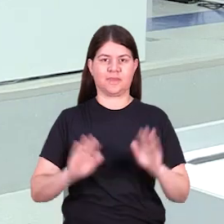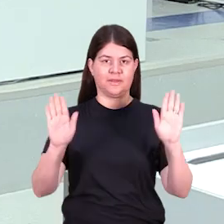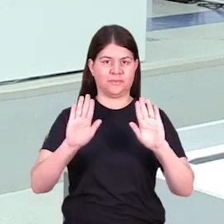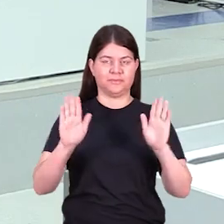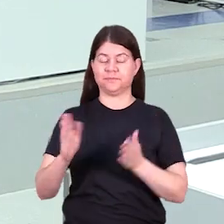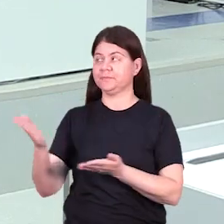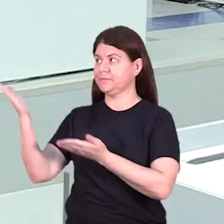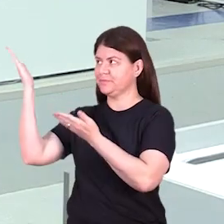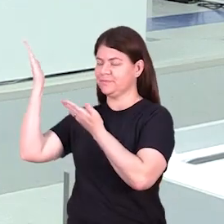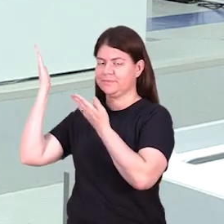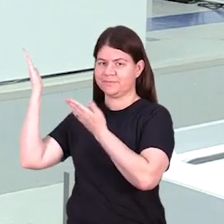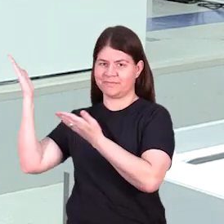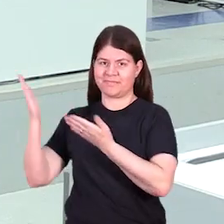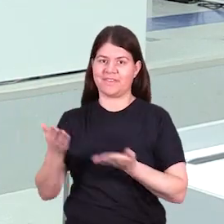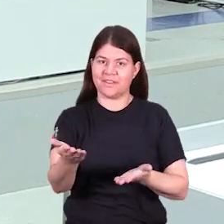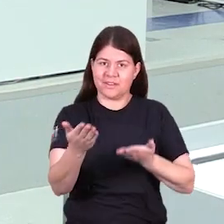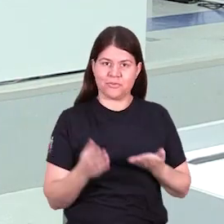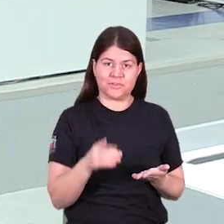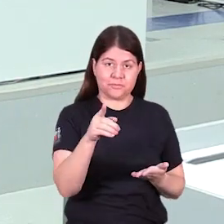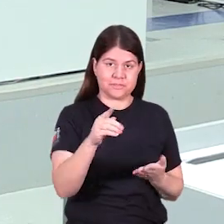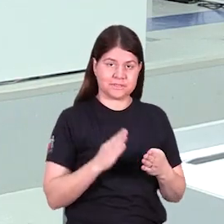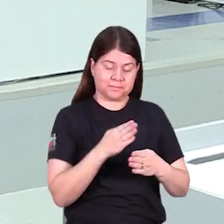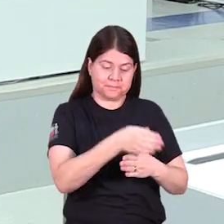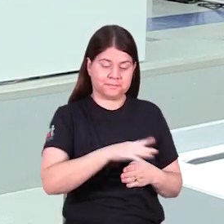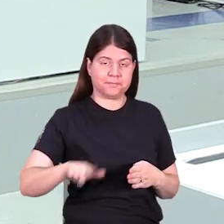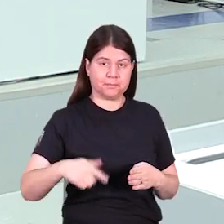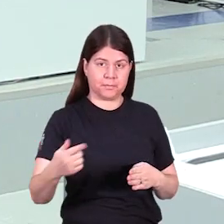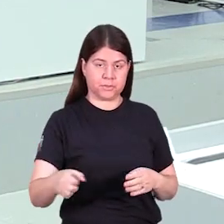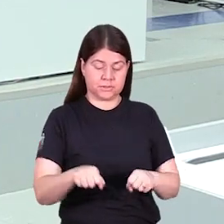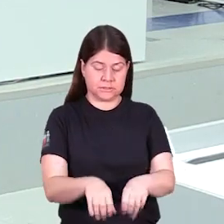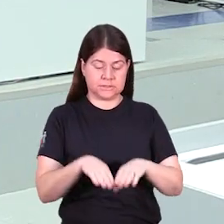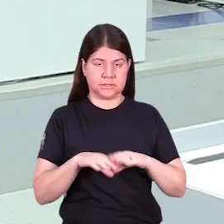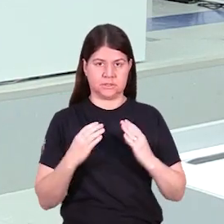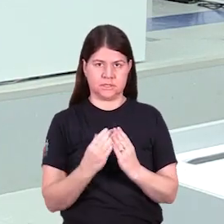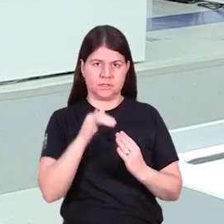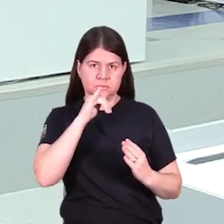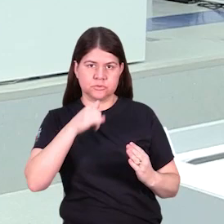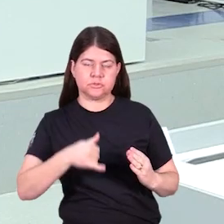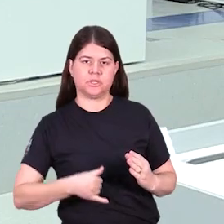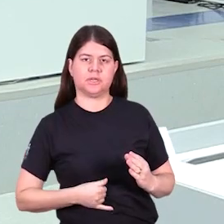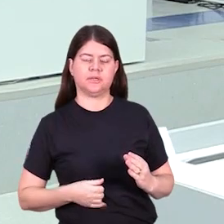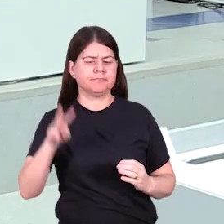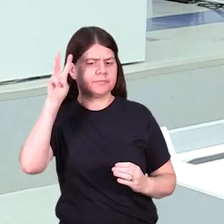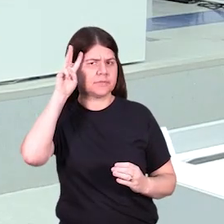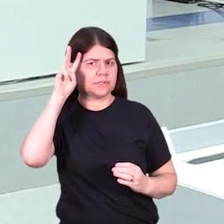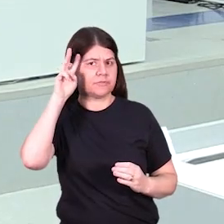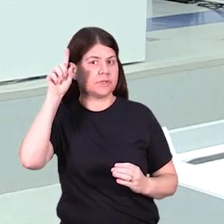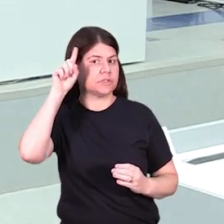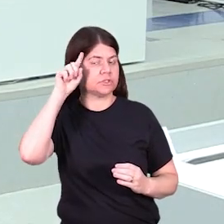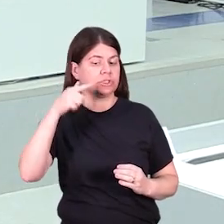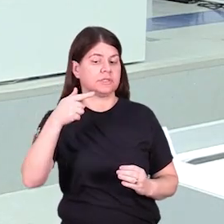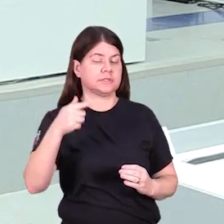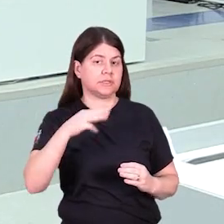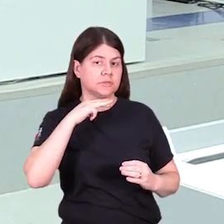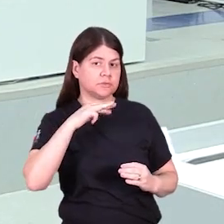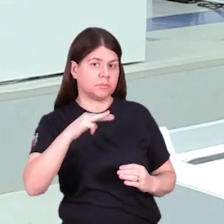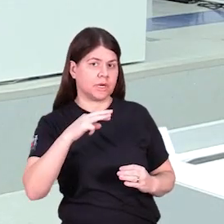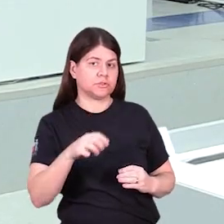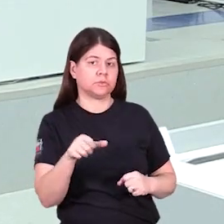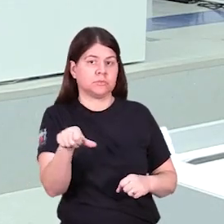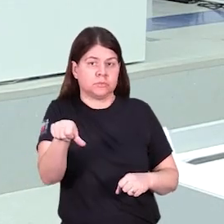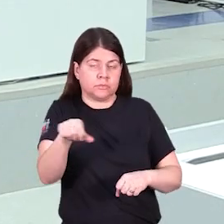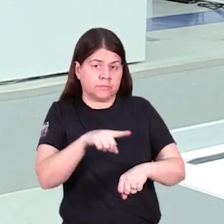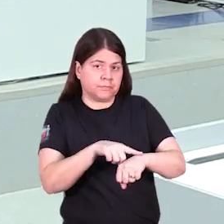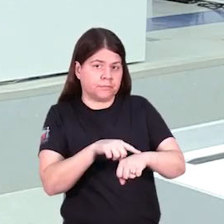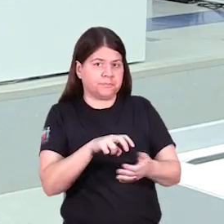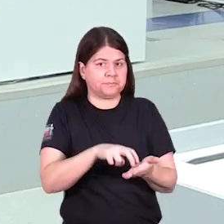Oi, eu sou a Marcela Franco e convido você a participar da próxima sessão da Câmara de Jundiaí, que acontece terça-feira, 7 de